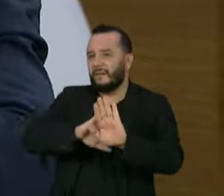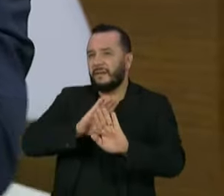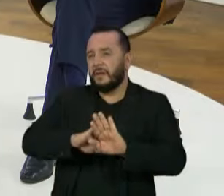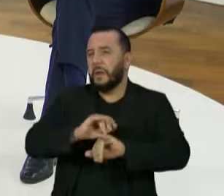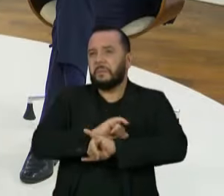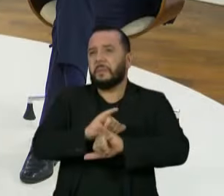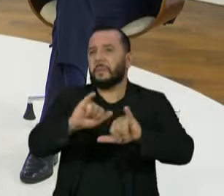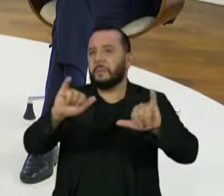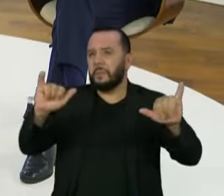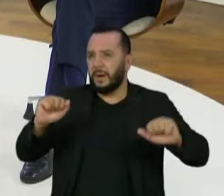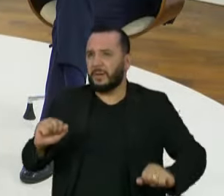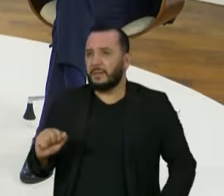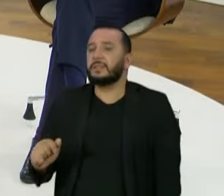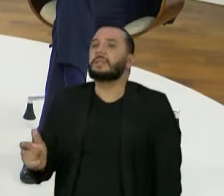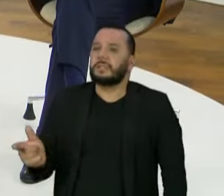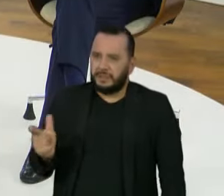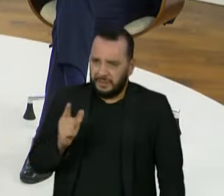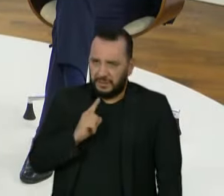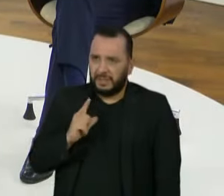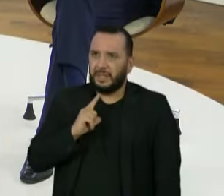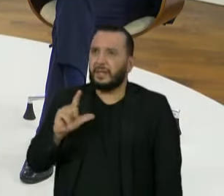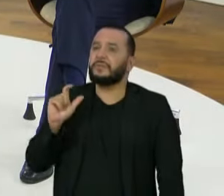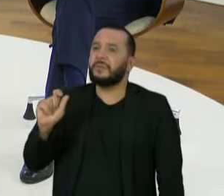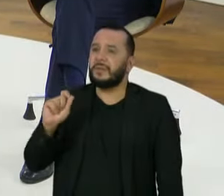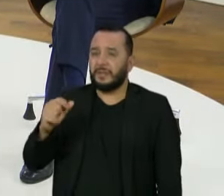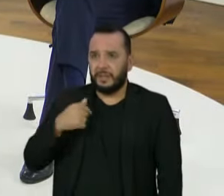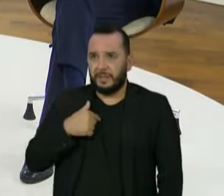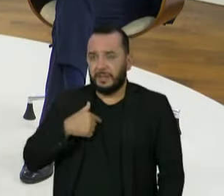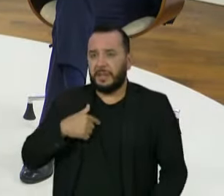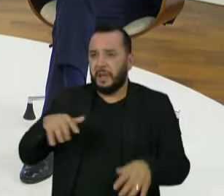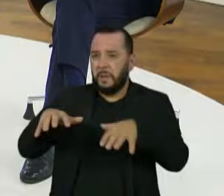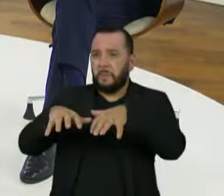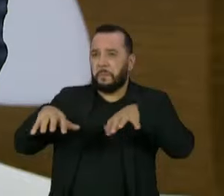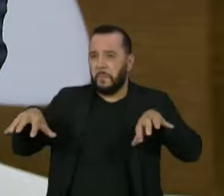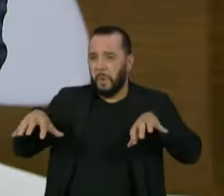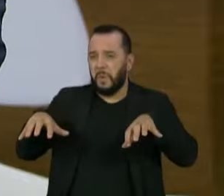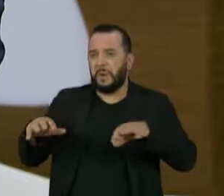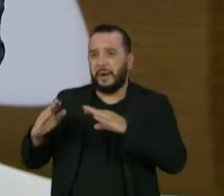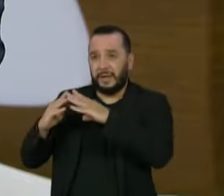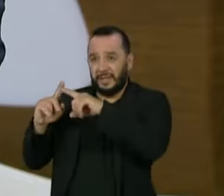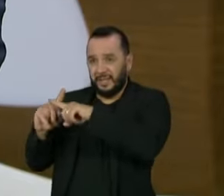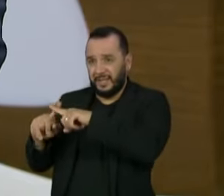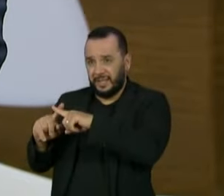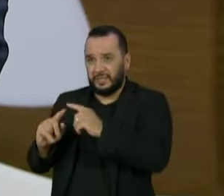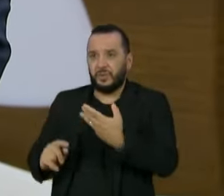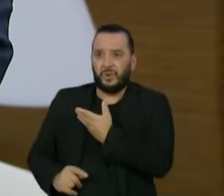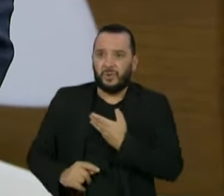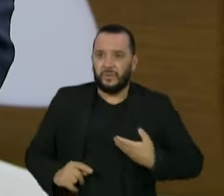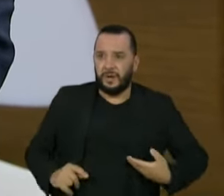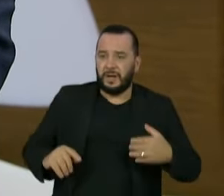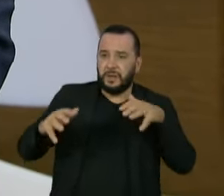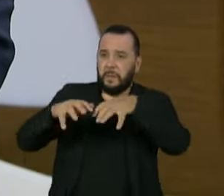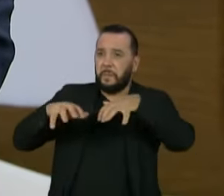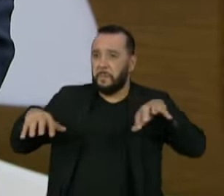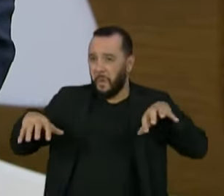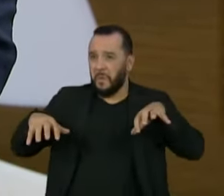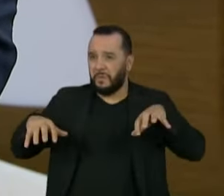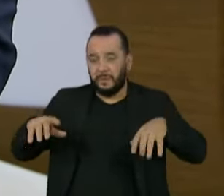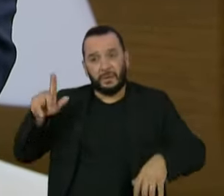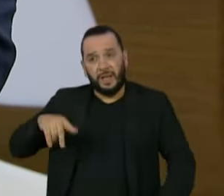não é... Olha, nós tivemos uma ruptura, uma separação da Igreja com o Estado, que foi um dos